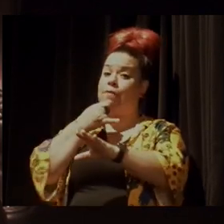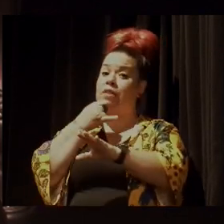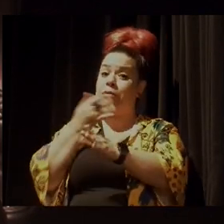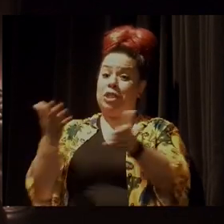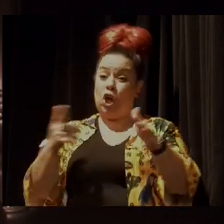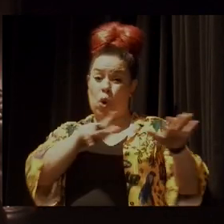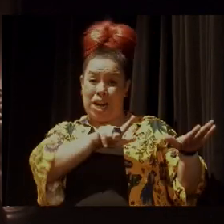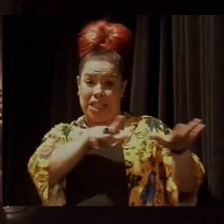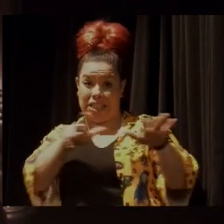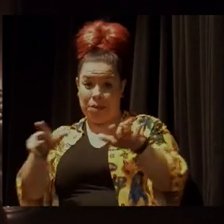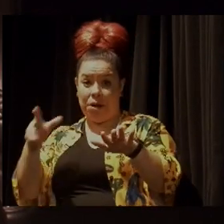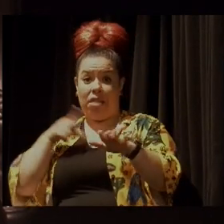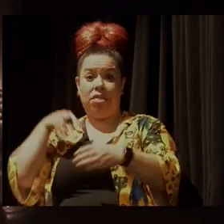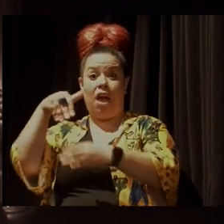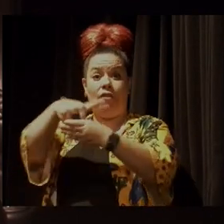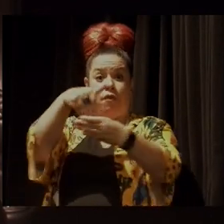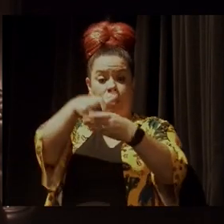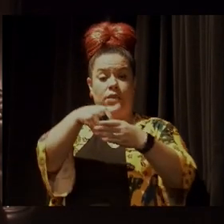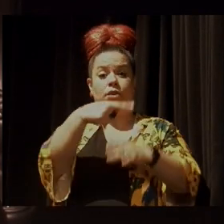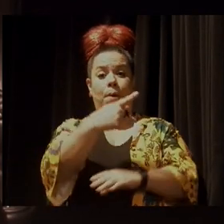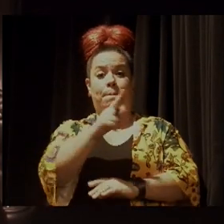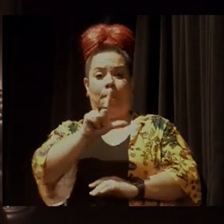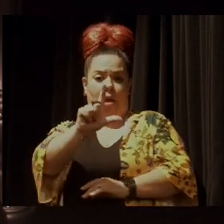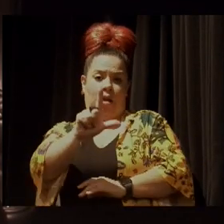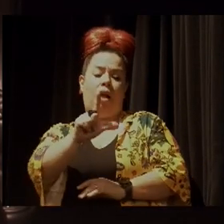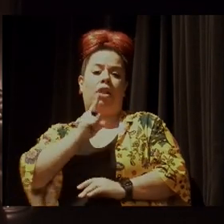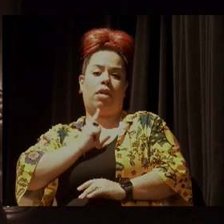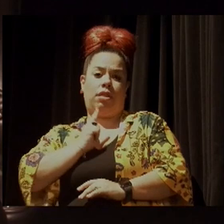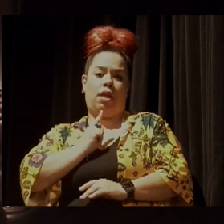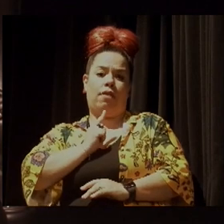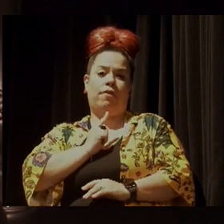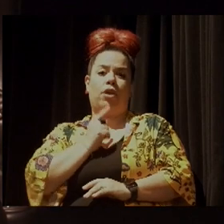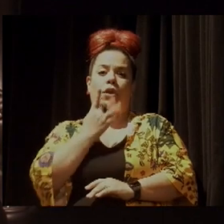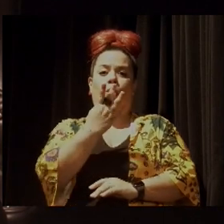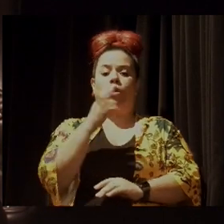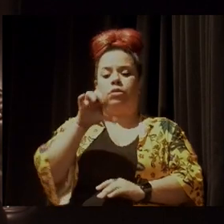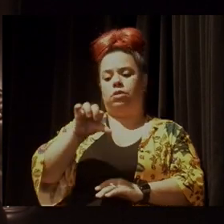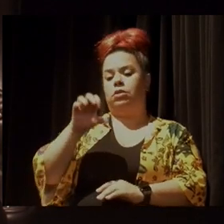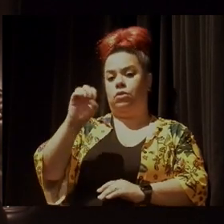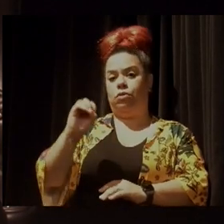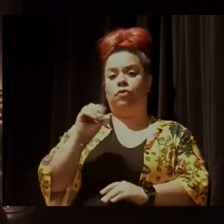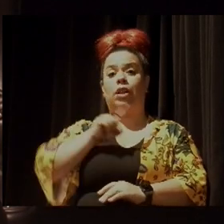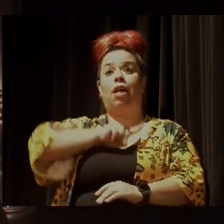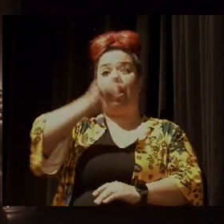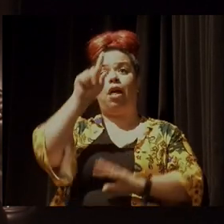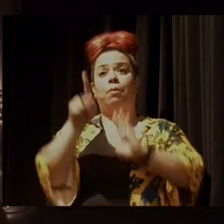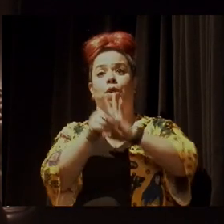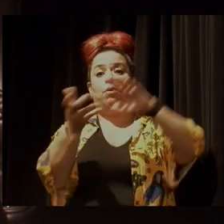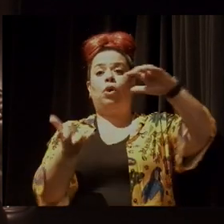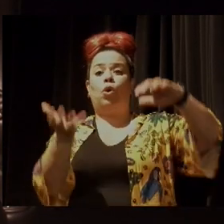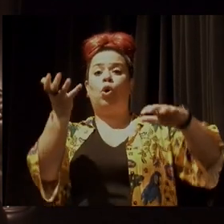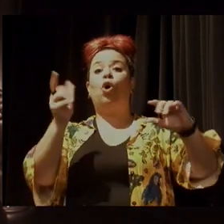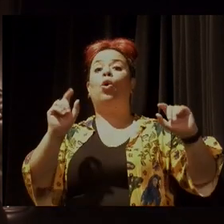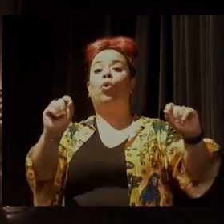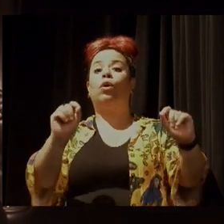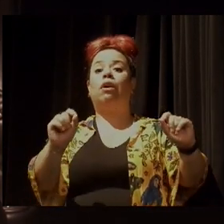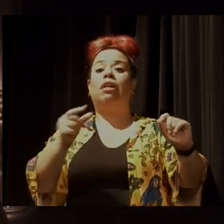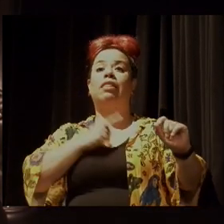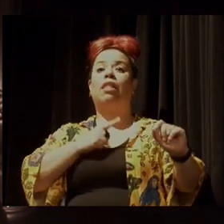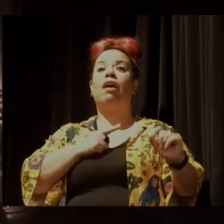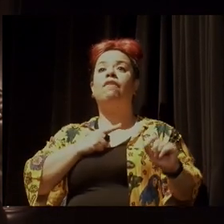na votação do projeto de lei 490 no Congresso, muitos dos